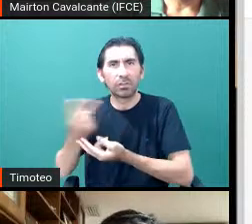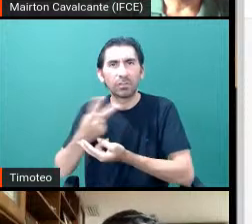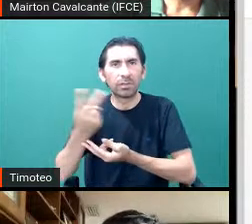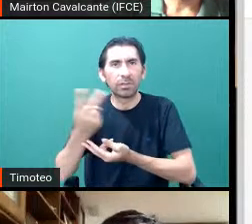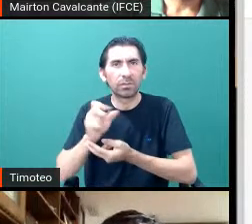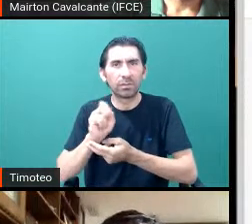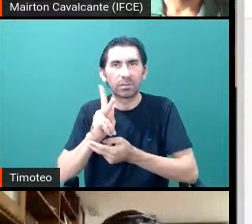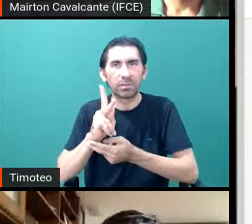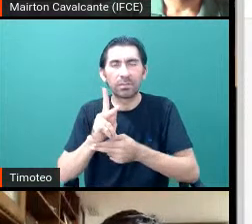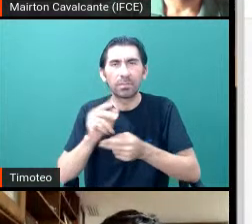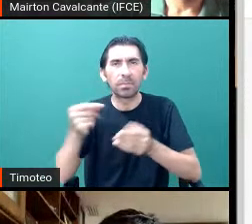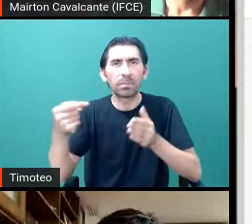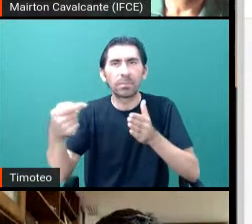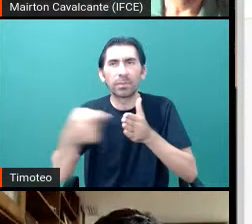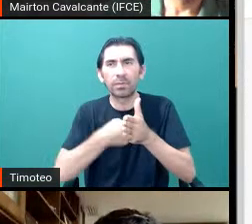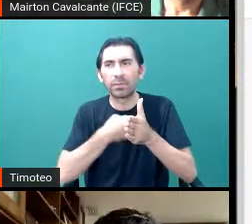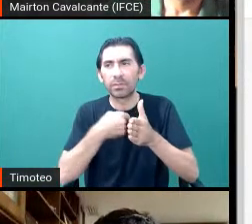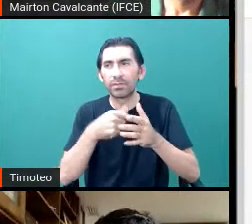Perguntas?